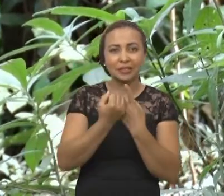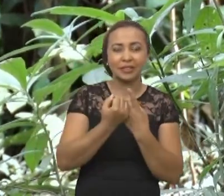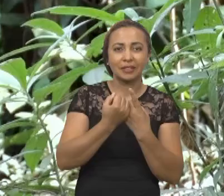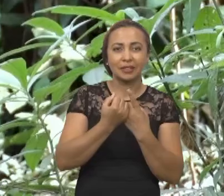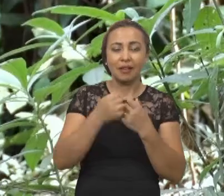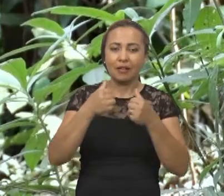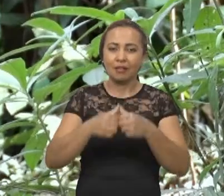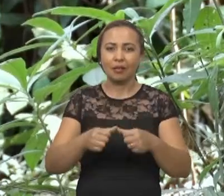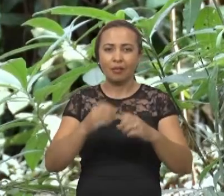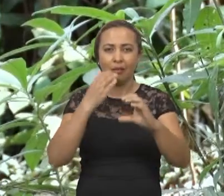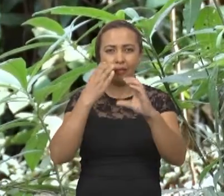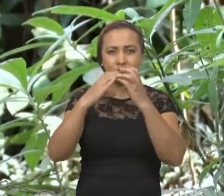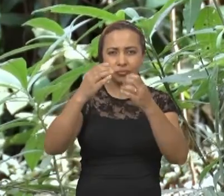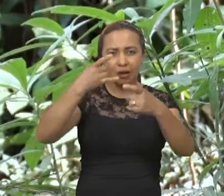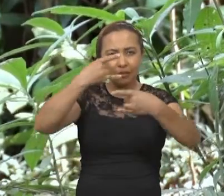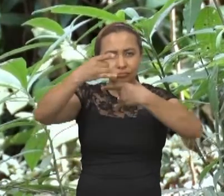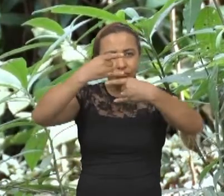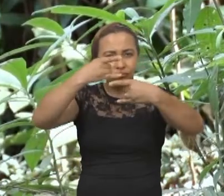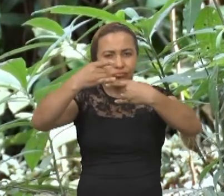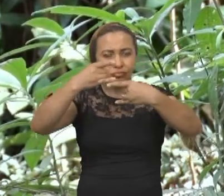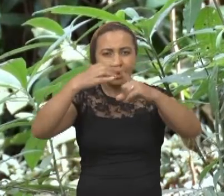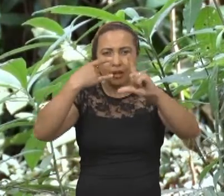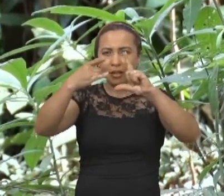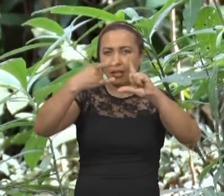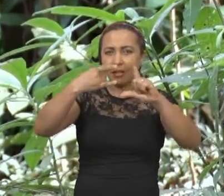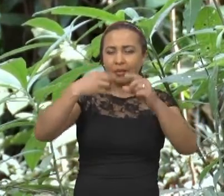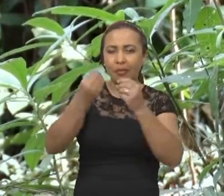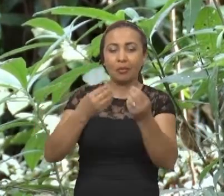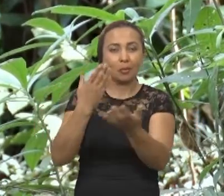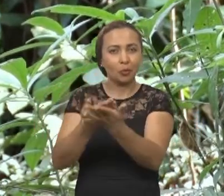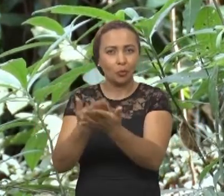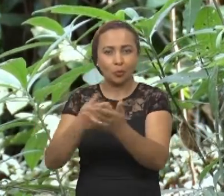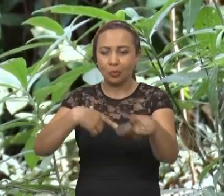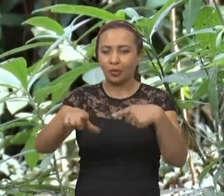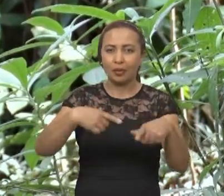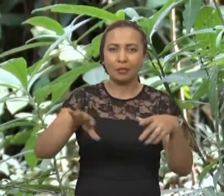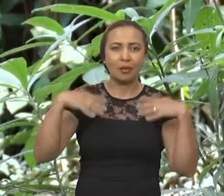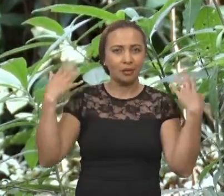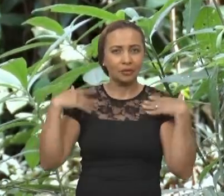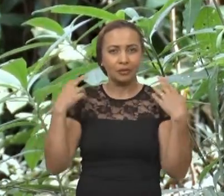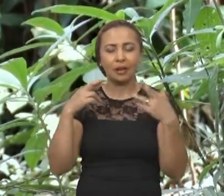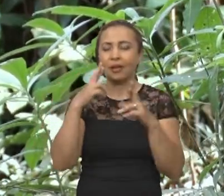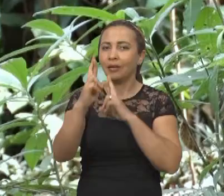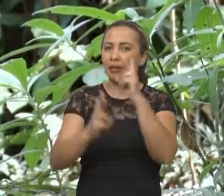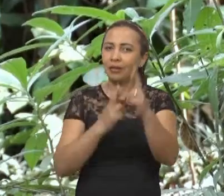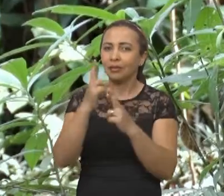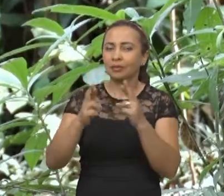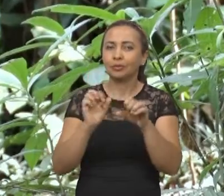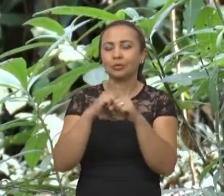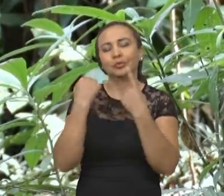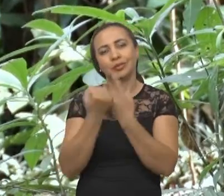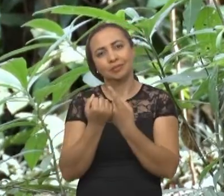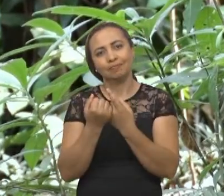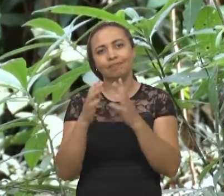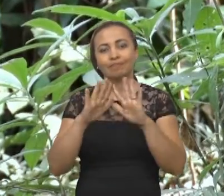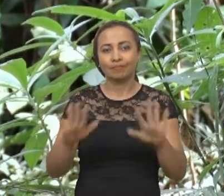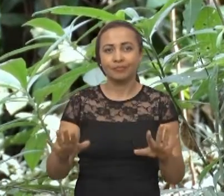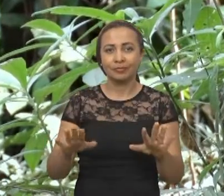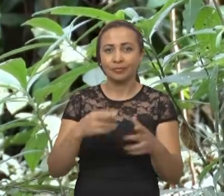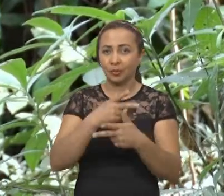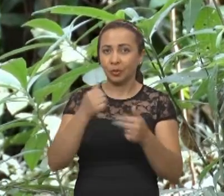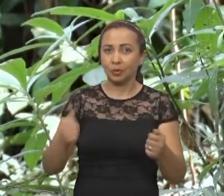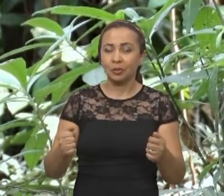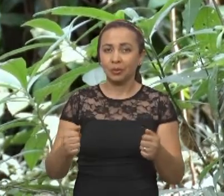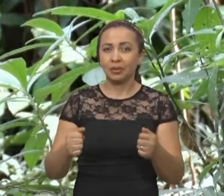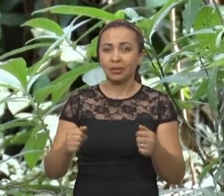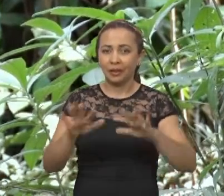pessoas passaram a ter um ambiente online como local de estudo, trabalho, lazer e manutenção das relações sociais. Com